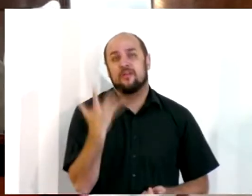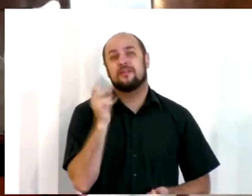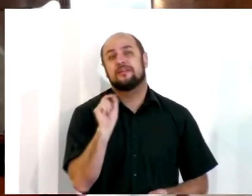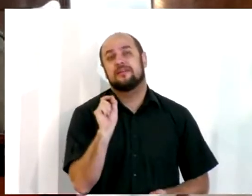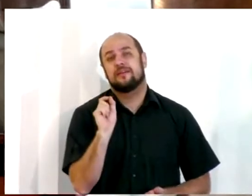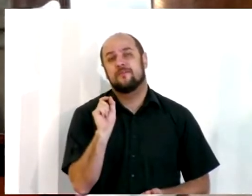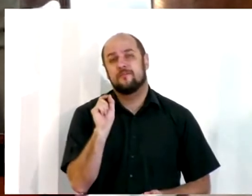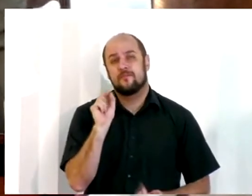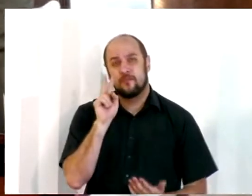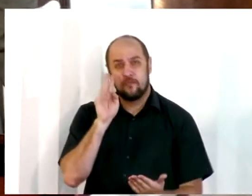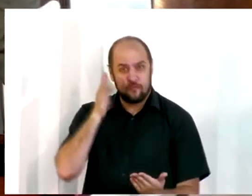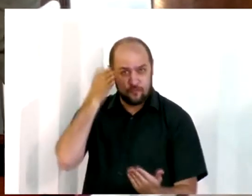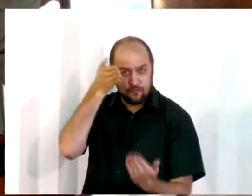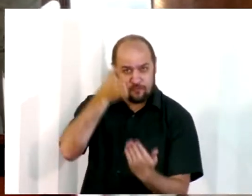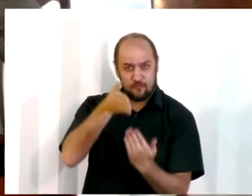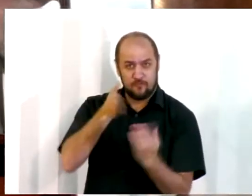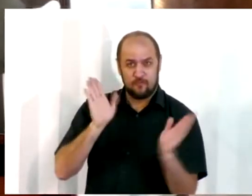palavra.